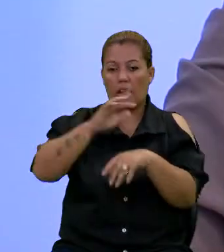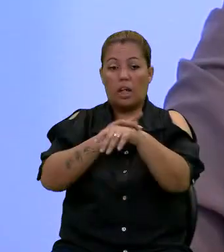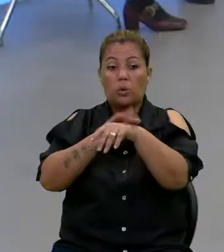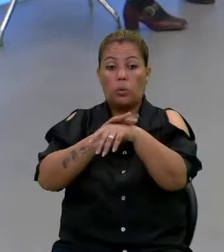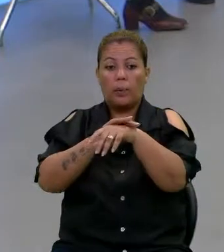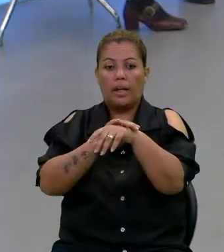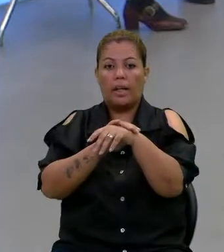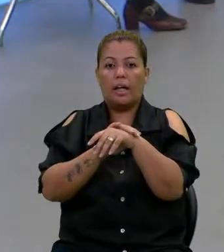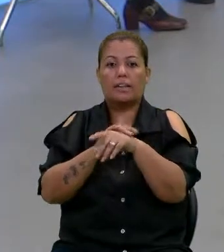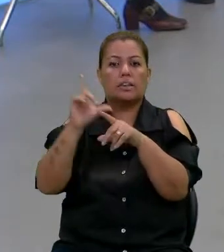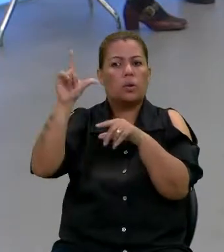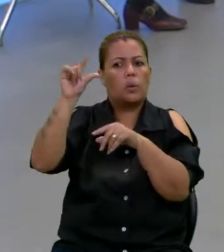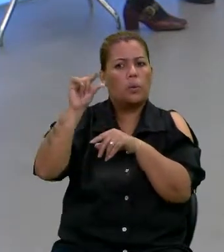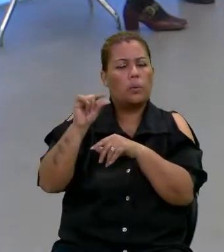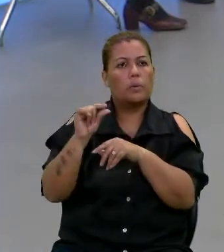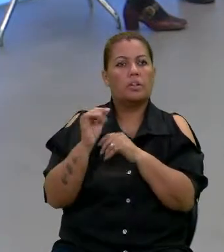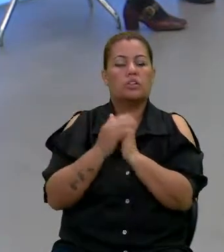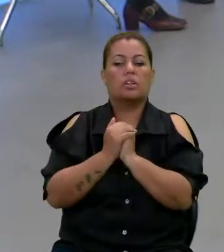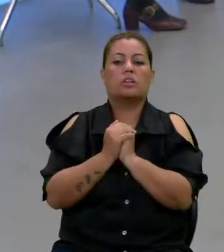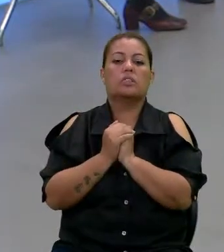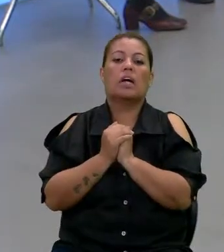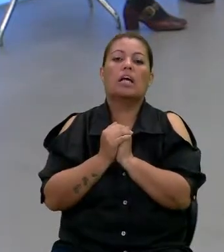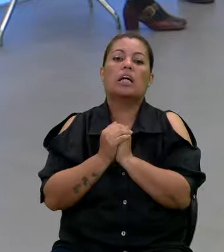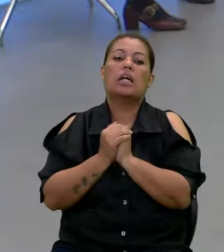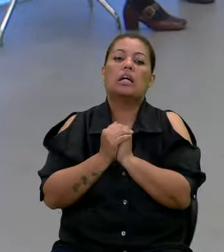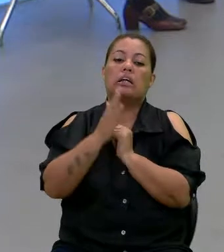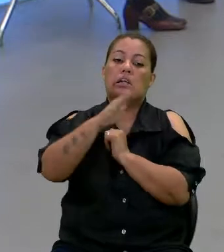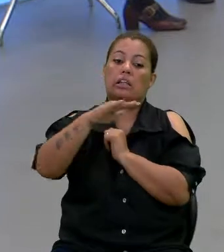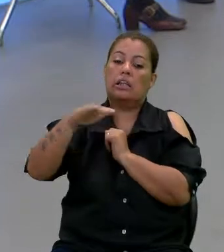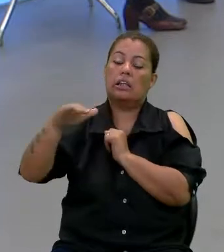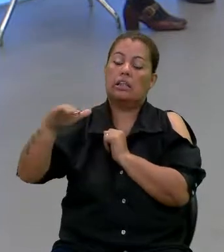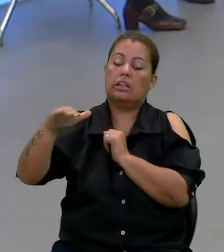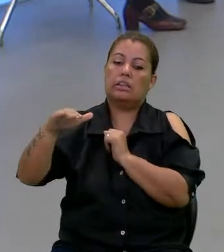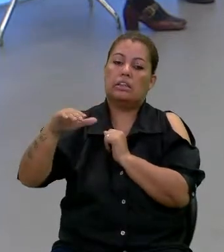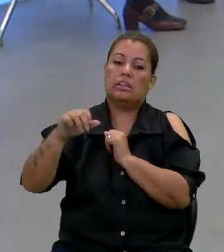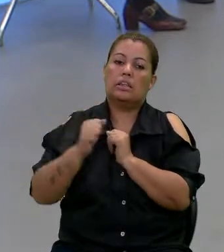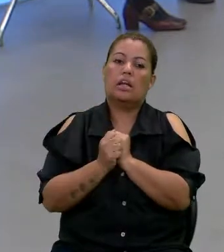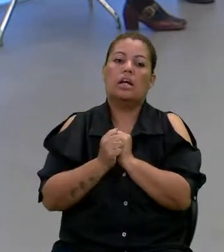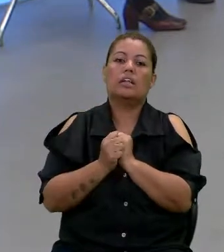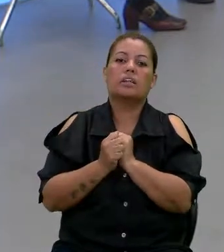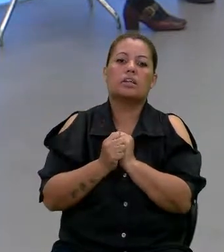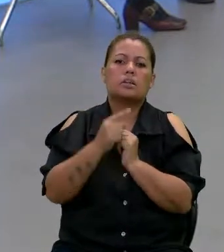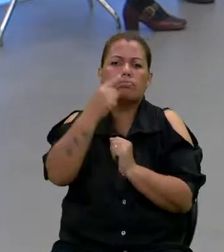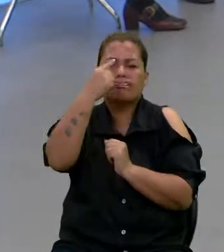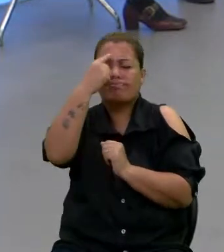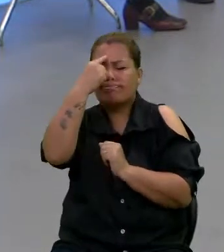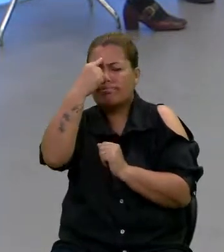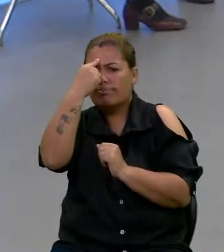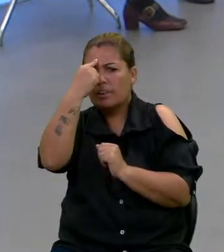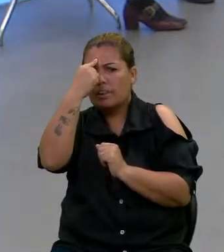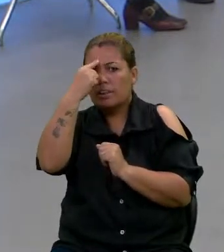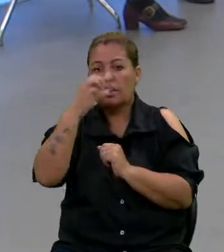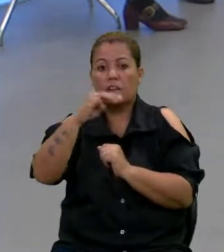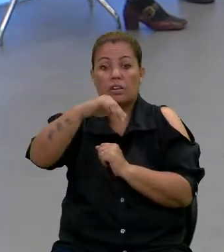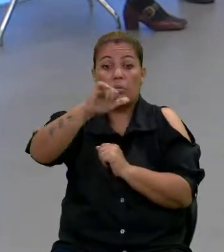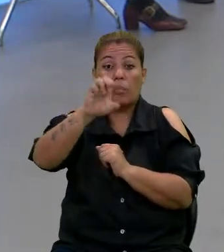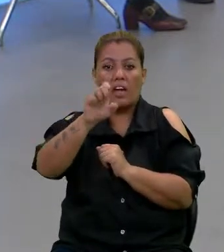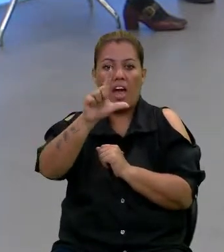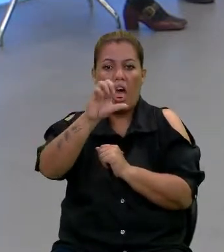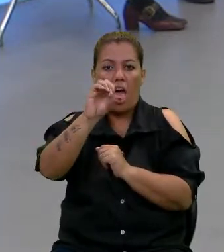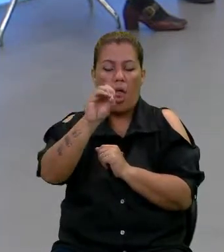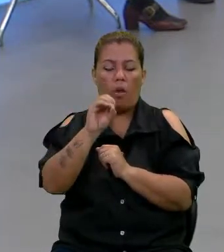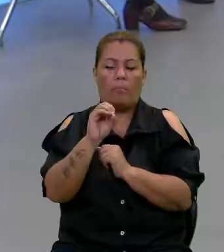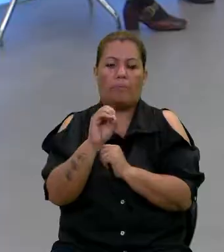degenerativas e na população infantil paralisia cerebral, mielo-meningocele